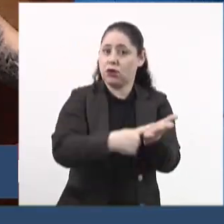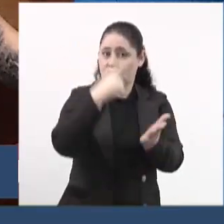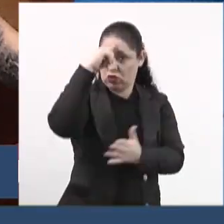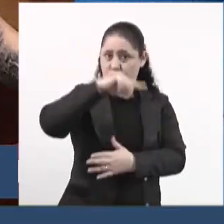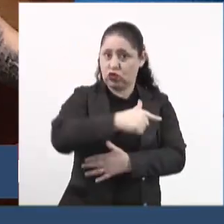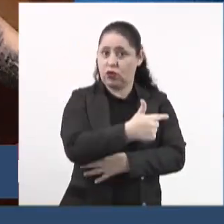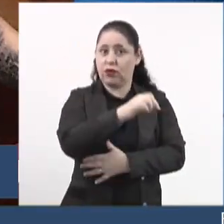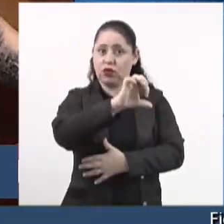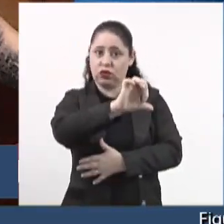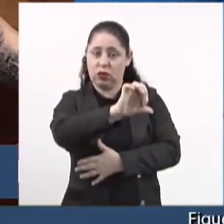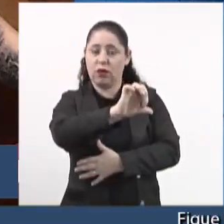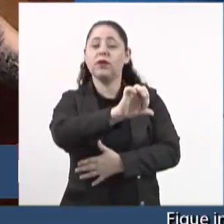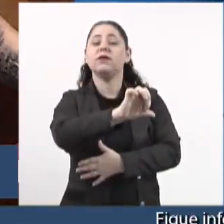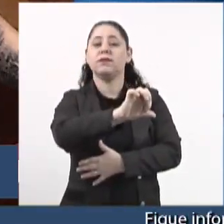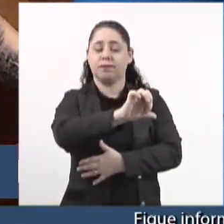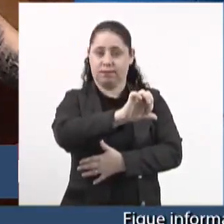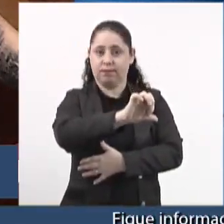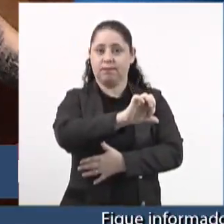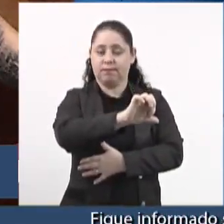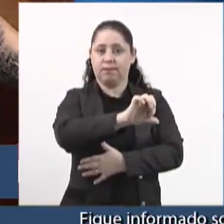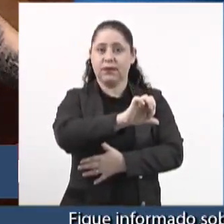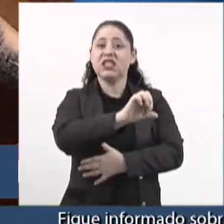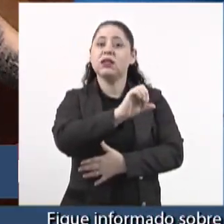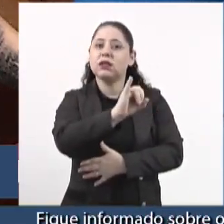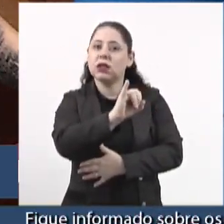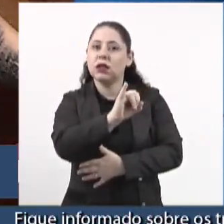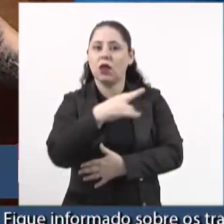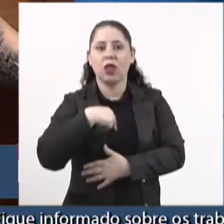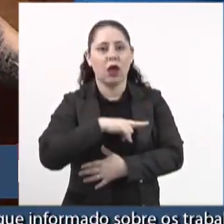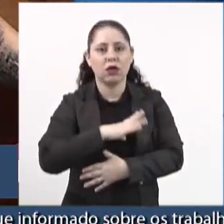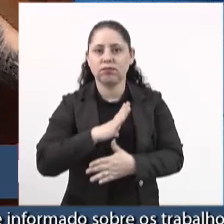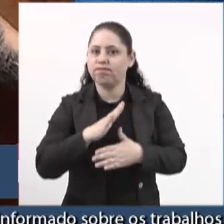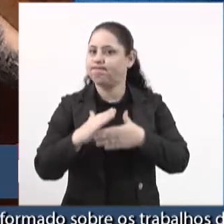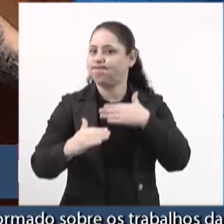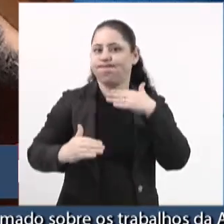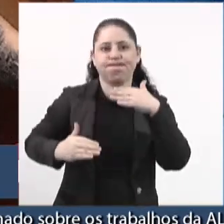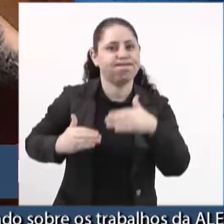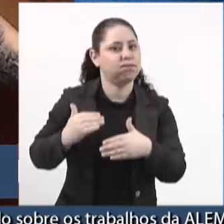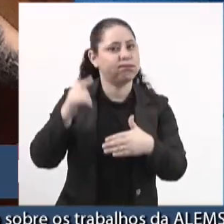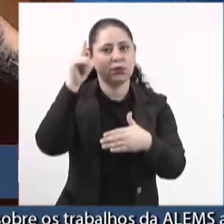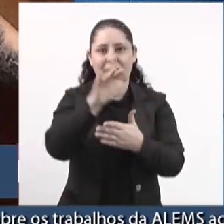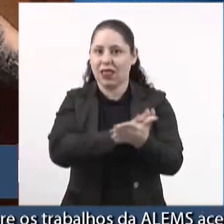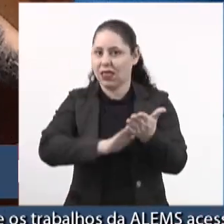para o dia 29. E se nós não avançarmos,